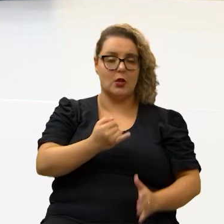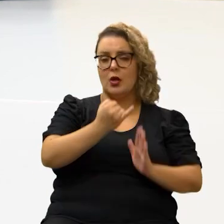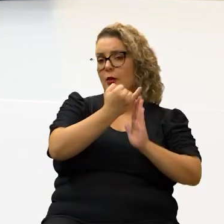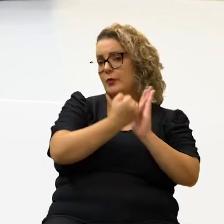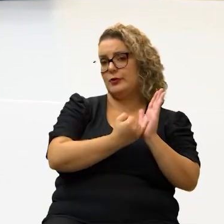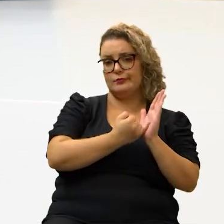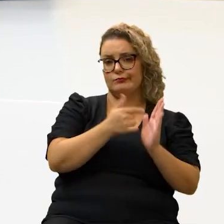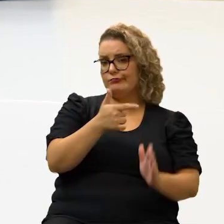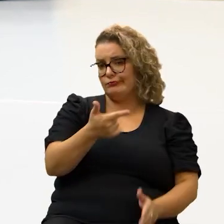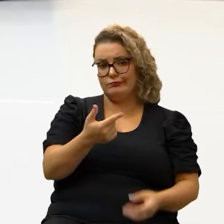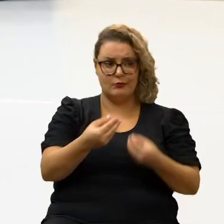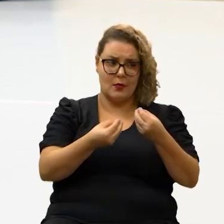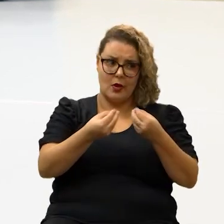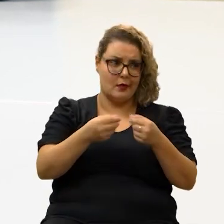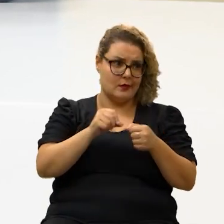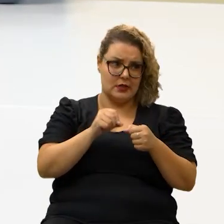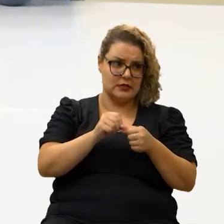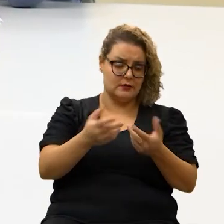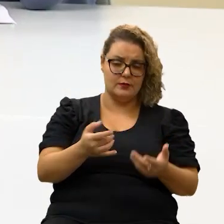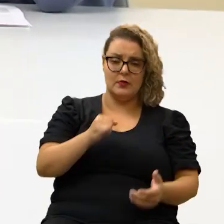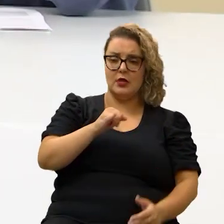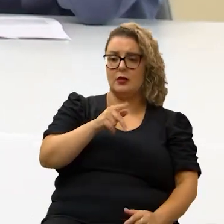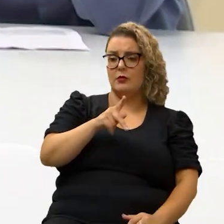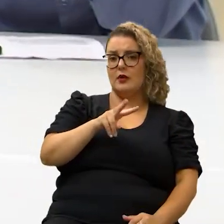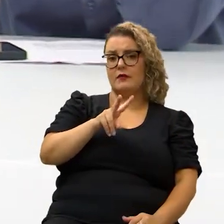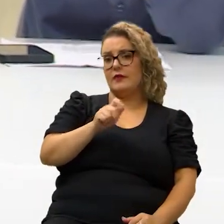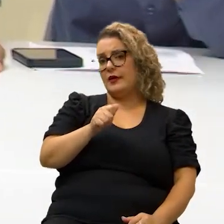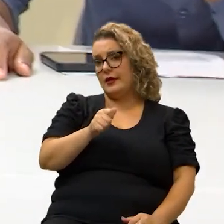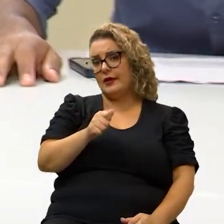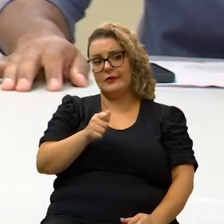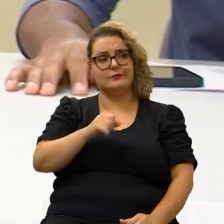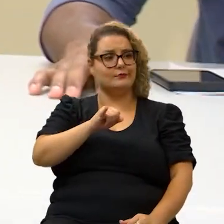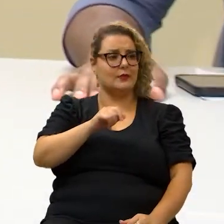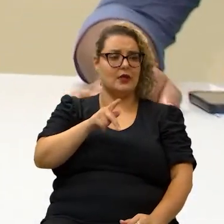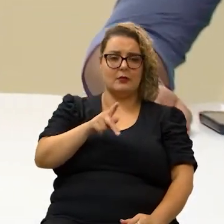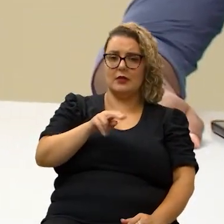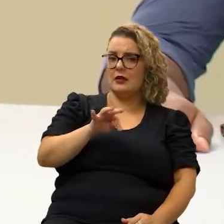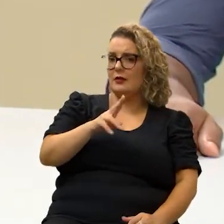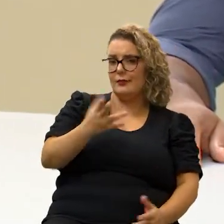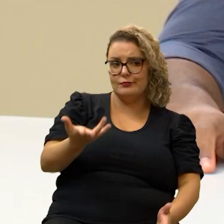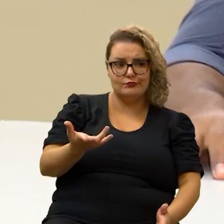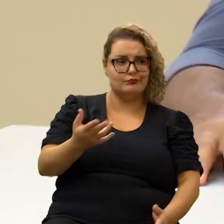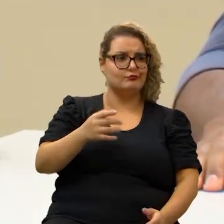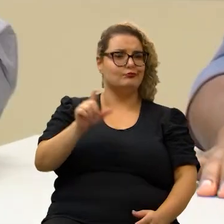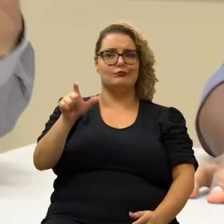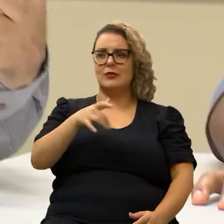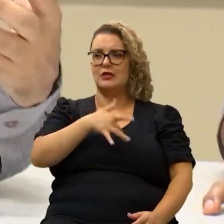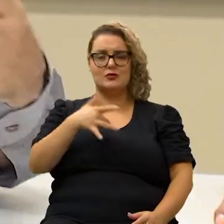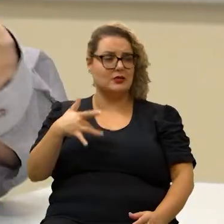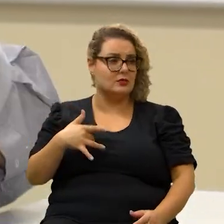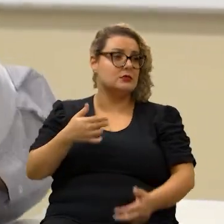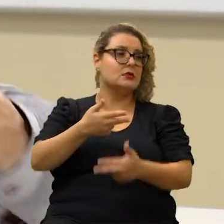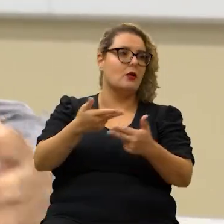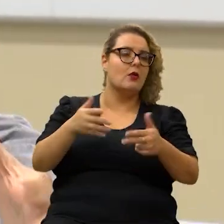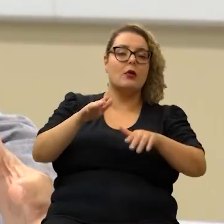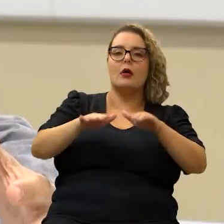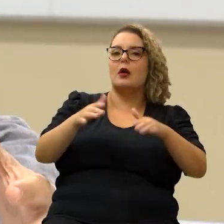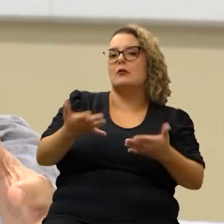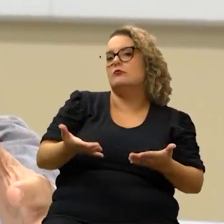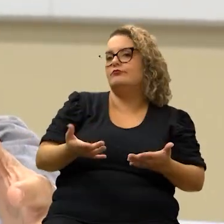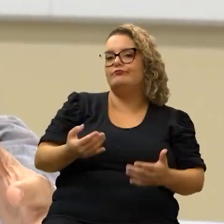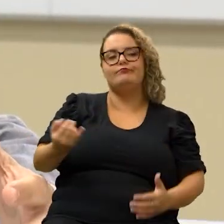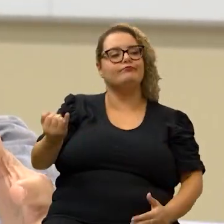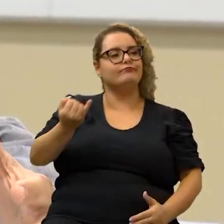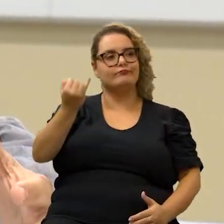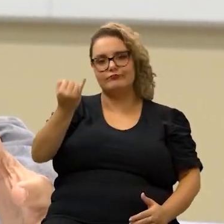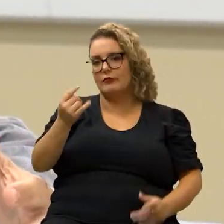exemplo imposto não tem muito o que fazer IPVA de automóvel a mesma coisa mensalidade escolar plano de saúde são coisas que